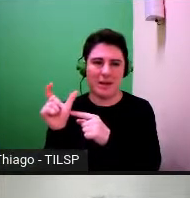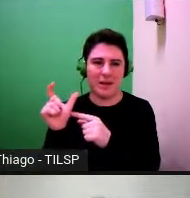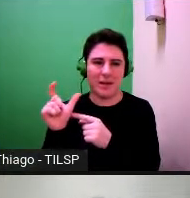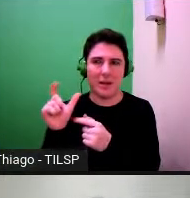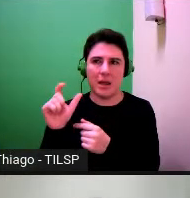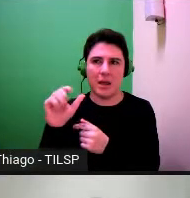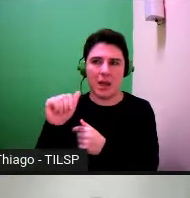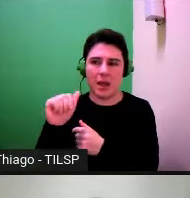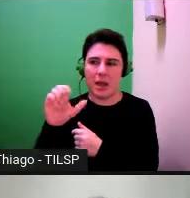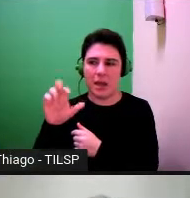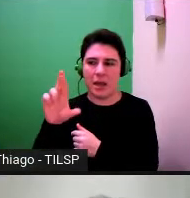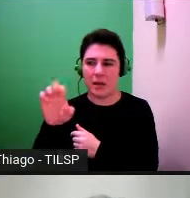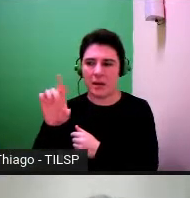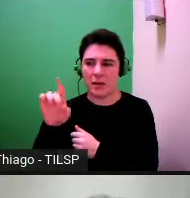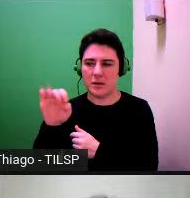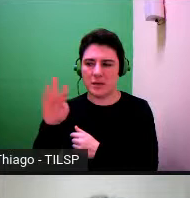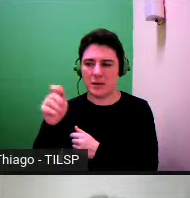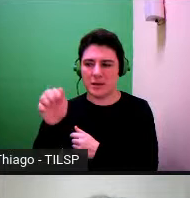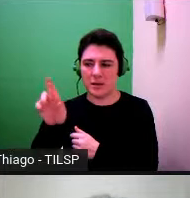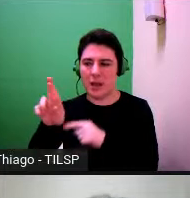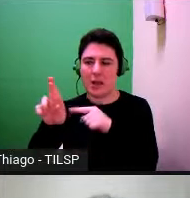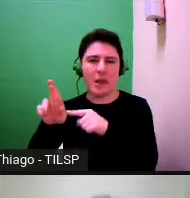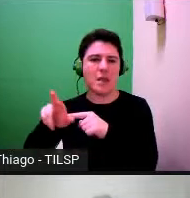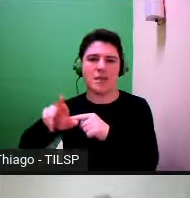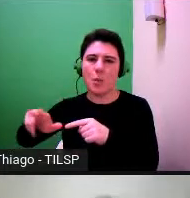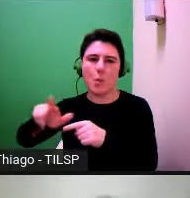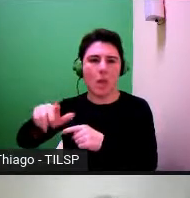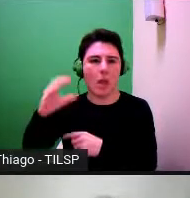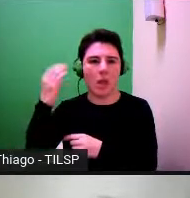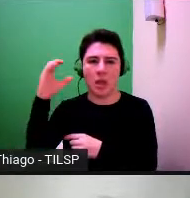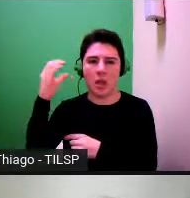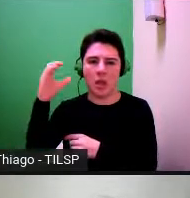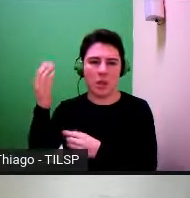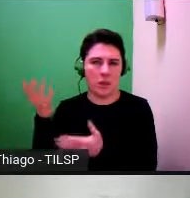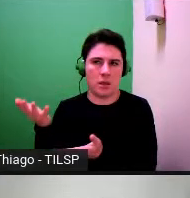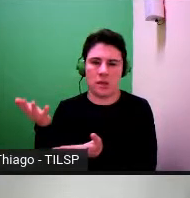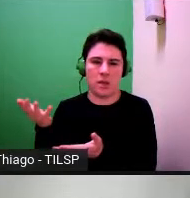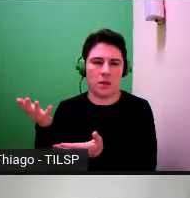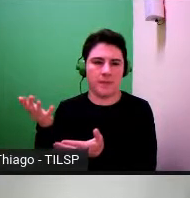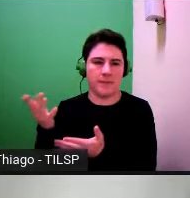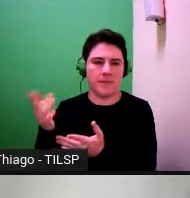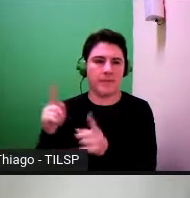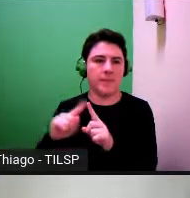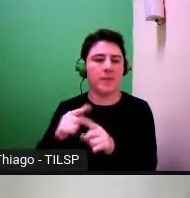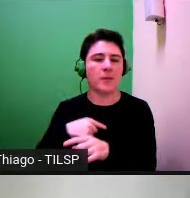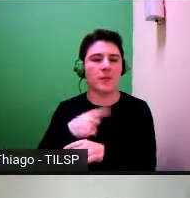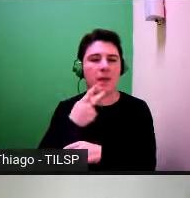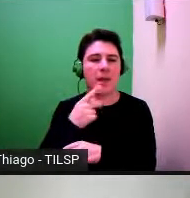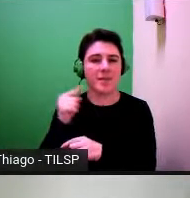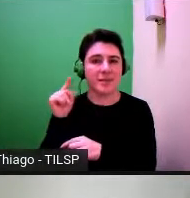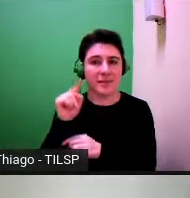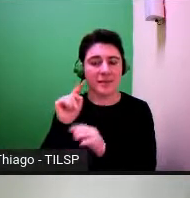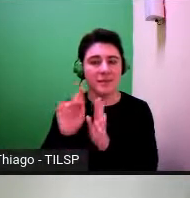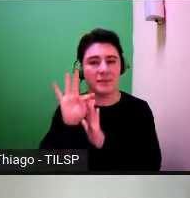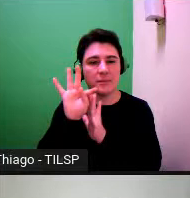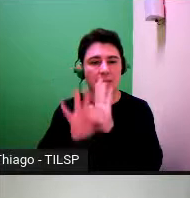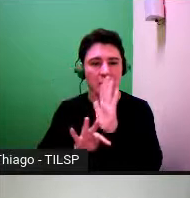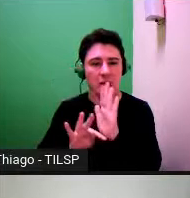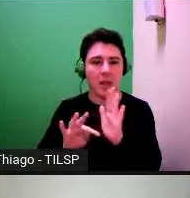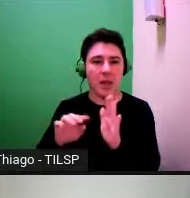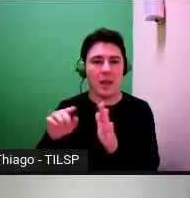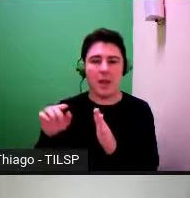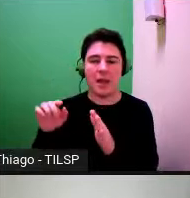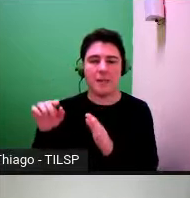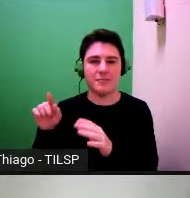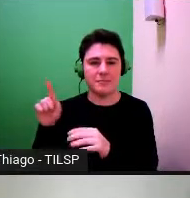porque é tida como não científica em práticas científicas eu diria que neste texto o acredita reforça